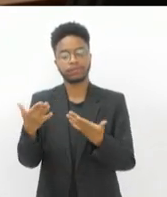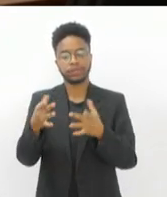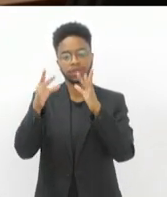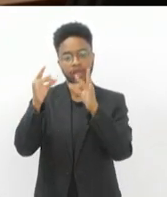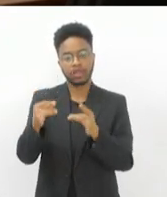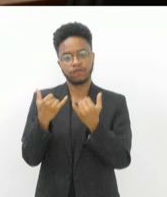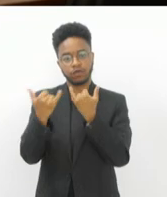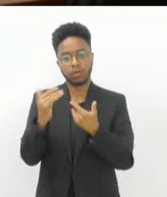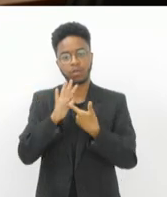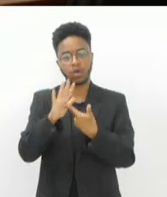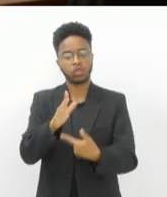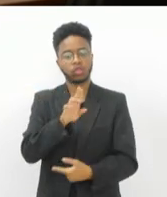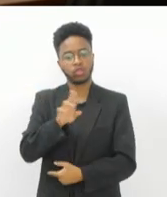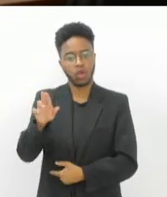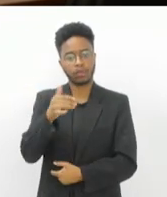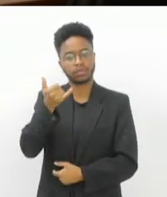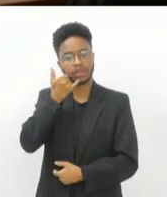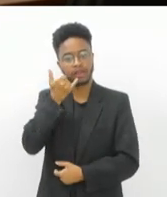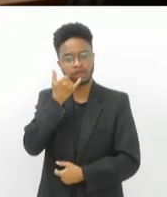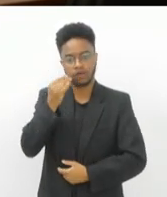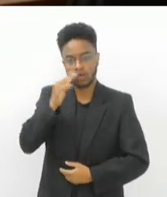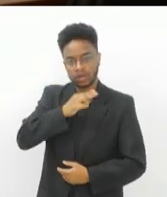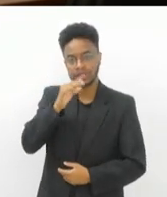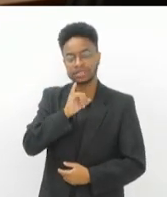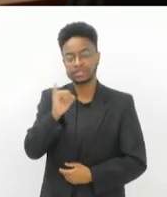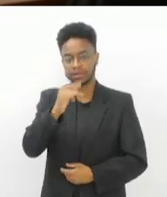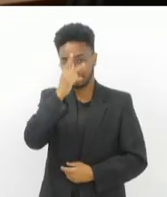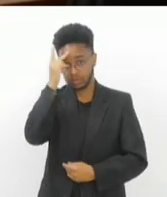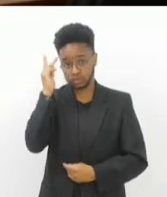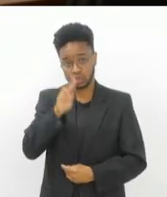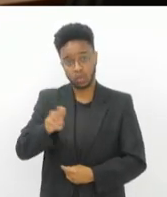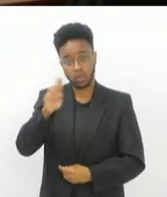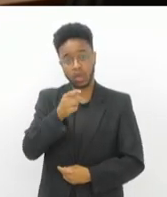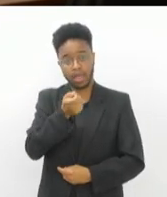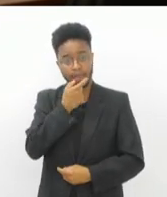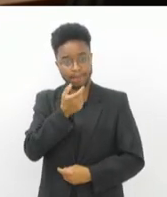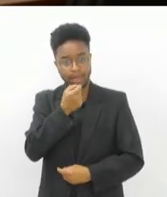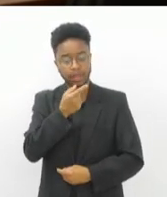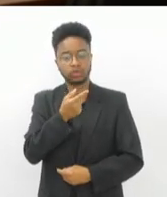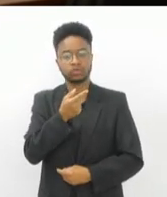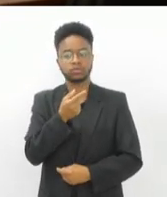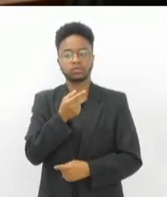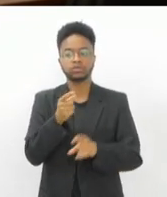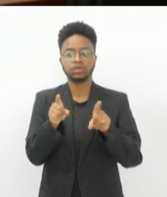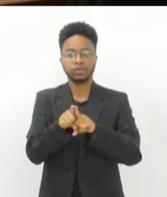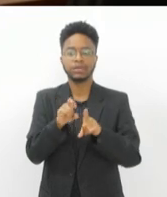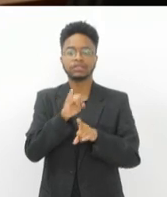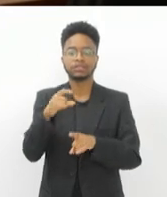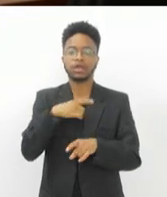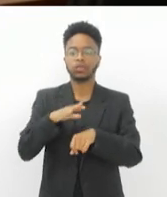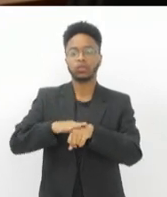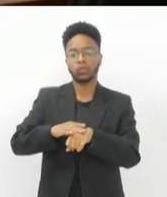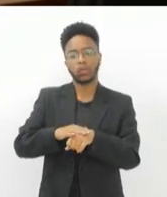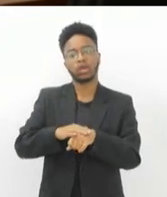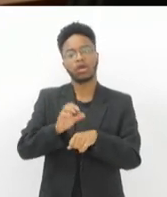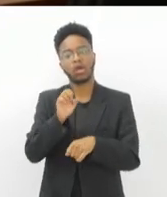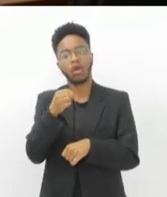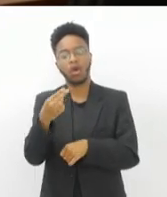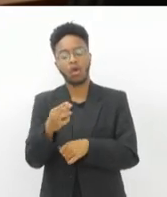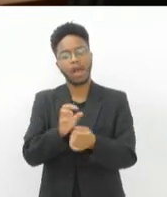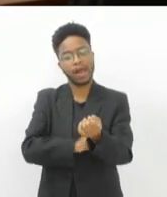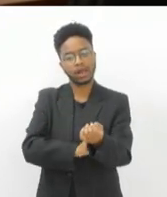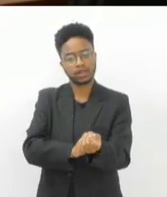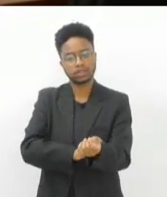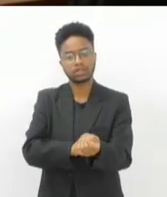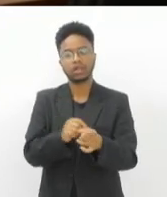nome completo, um telefone de emergência, se a pessoa faz algum tipo de uso de algum tipo de medicamento, se possui alguma doença, algum tipo de alergia,